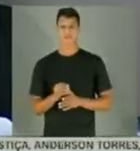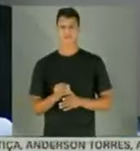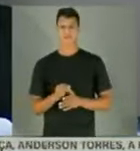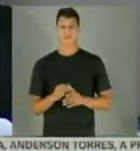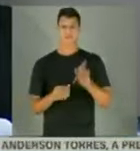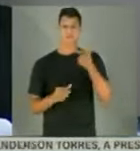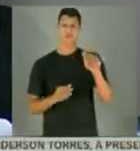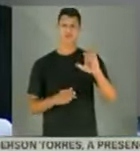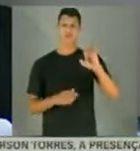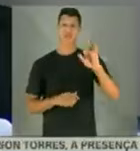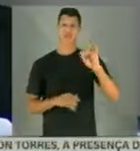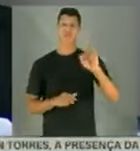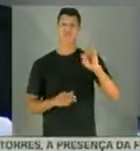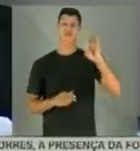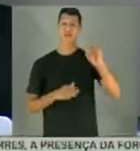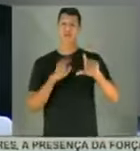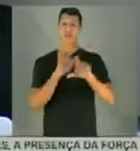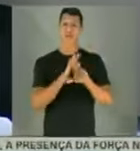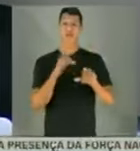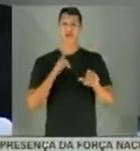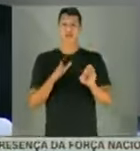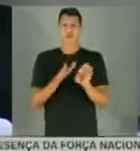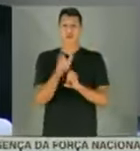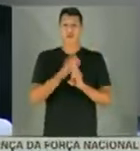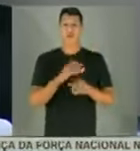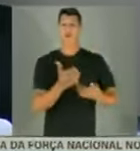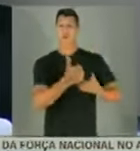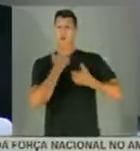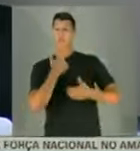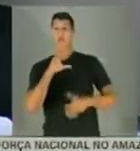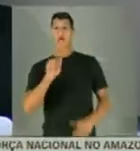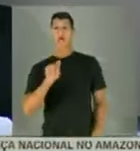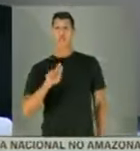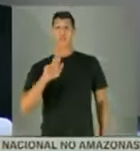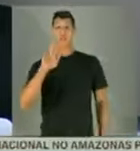Ela não tem efeito legal. Assim foi a orientação que eu recebi da AGU.